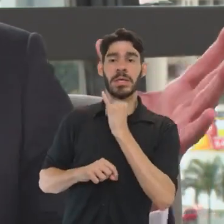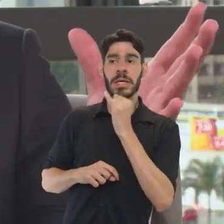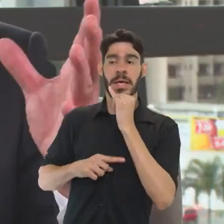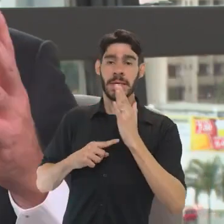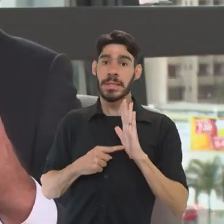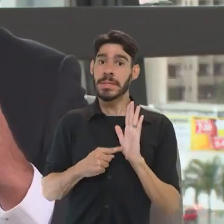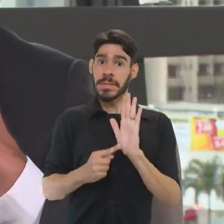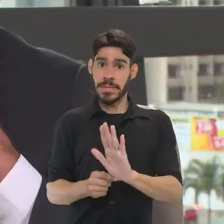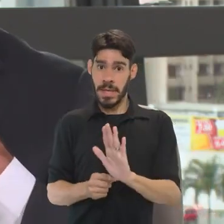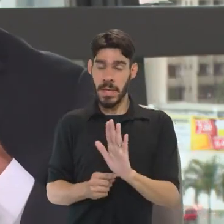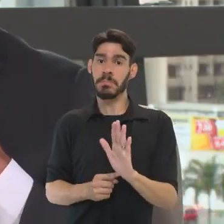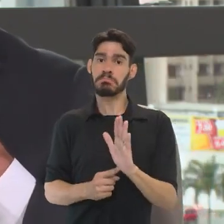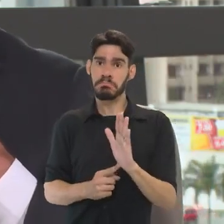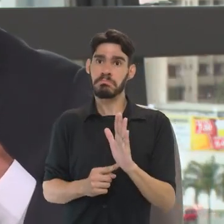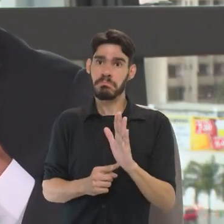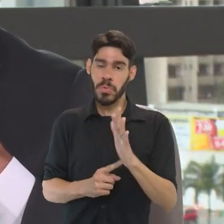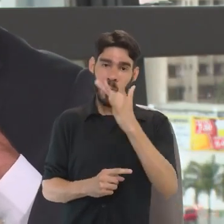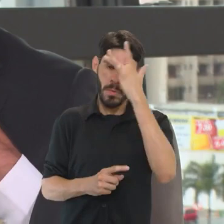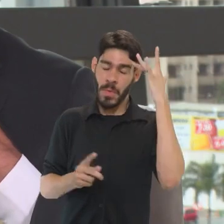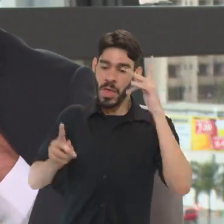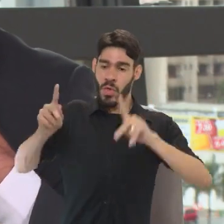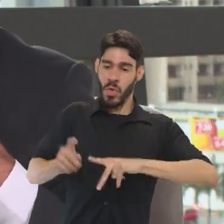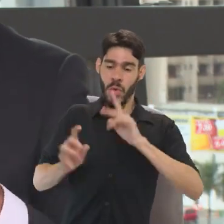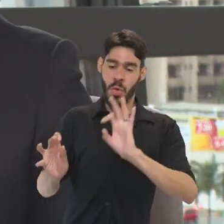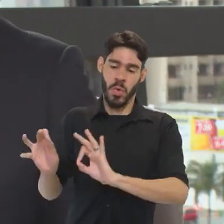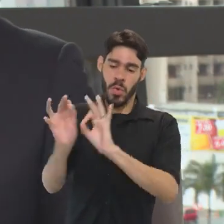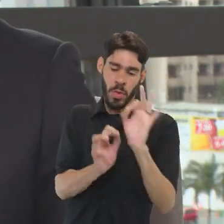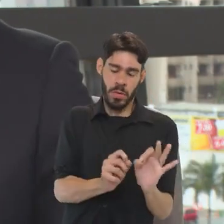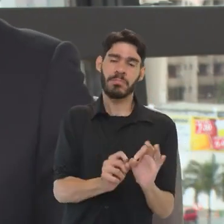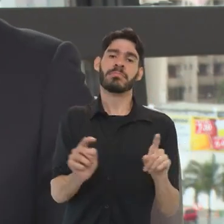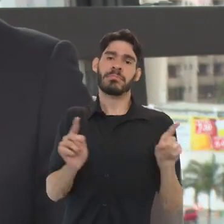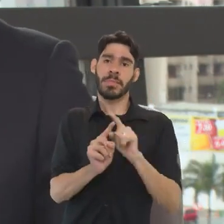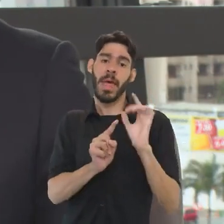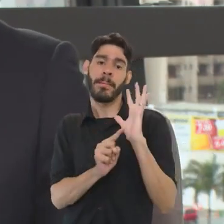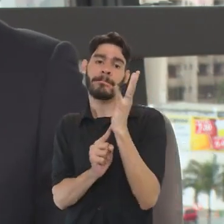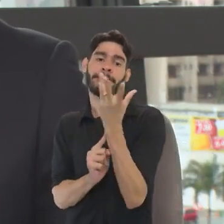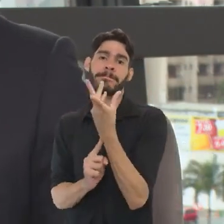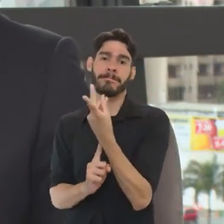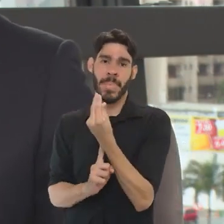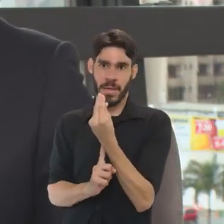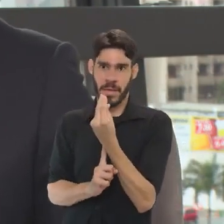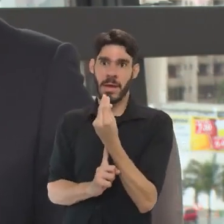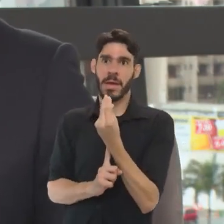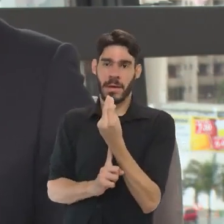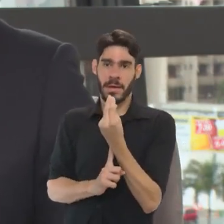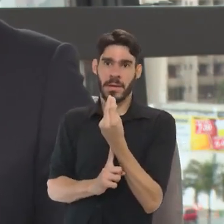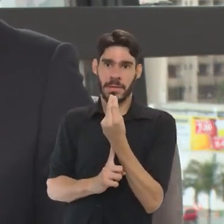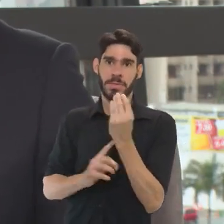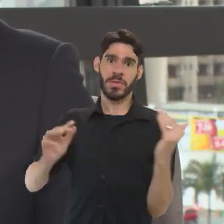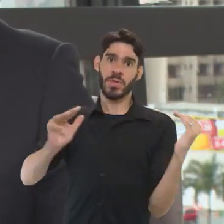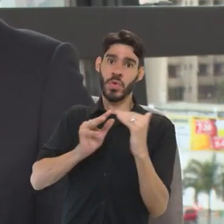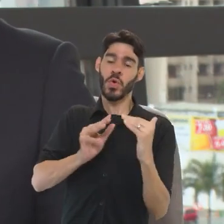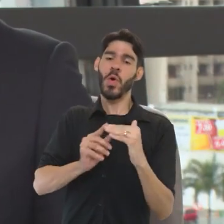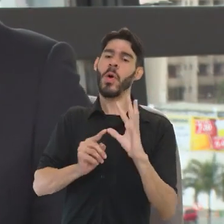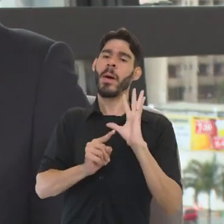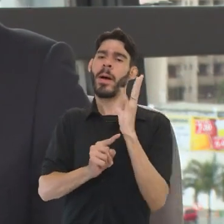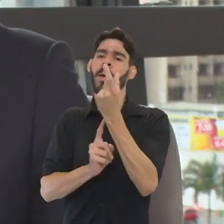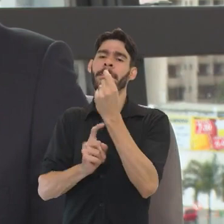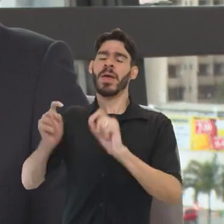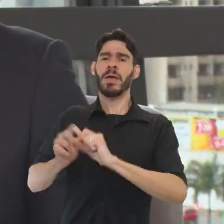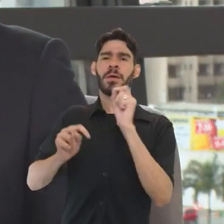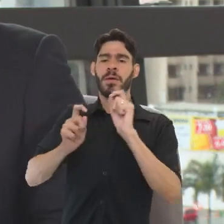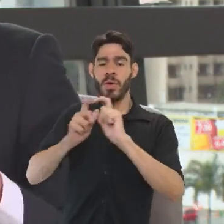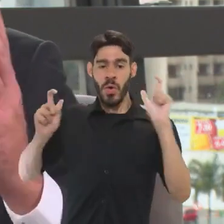que está sendo até mostrada para os nossos telespectadores, mas também obras de arte. E em relação a isso, essas obras de arte